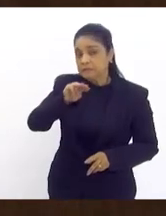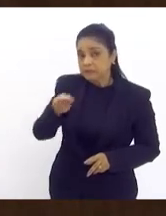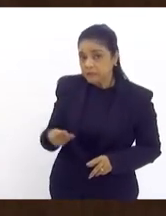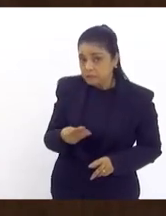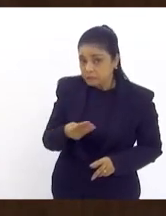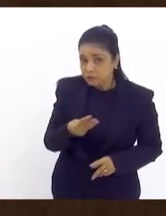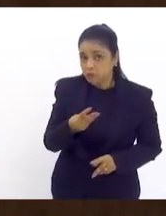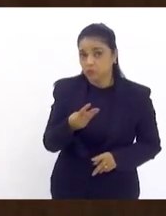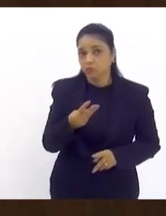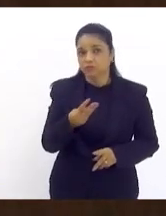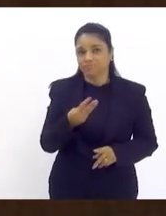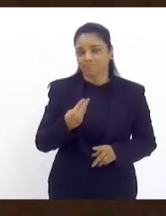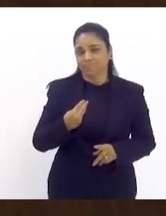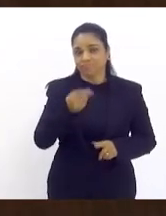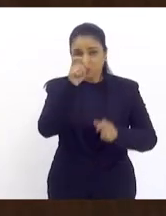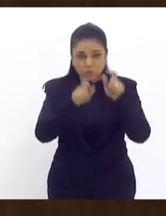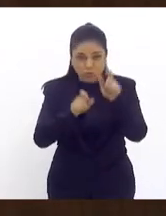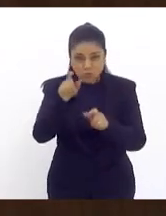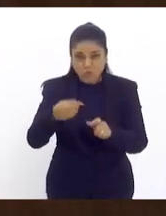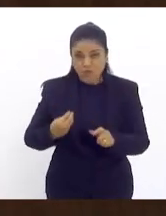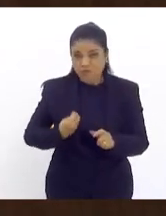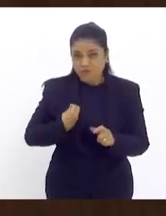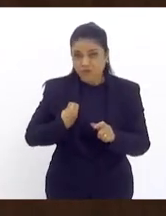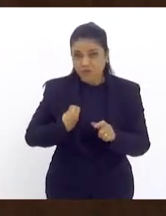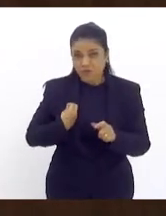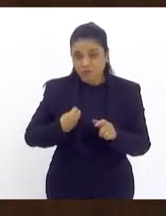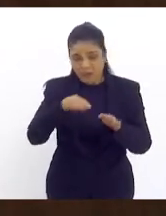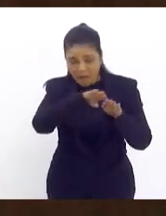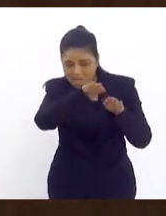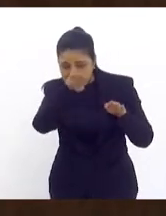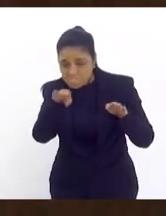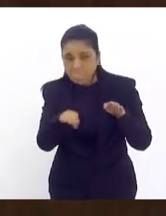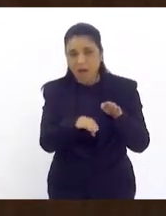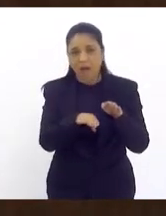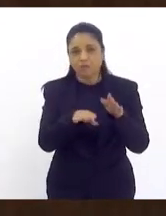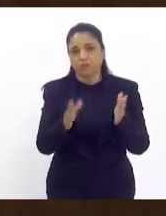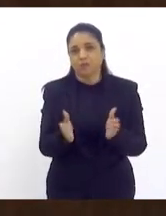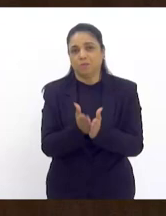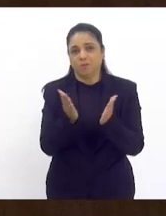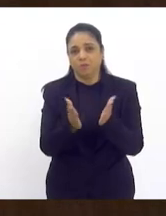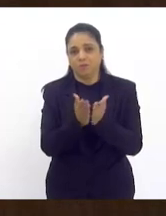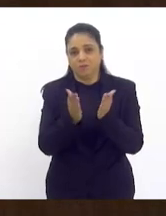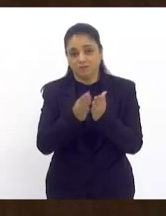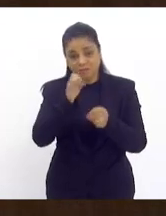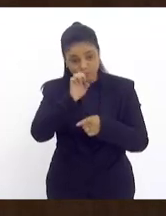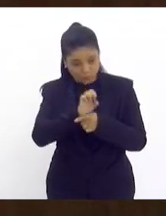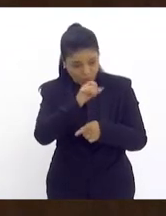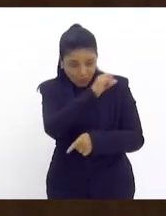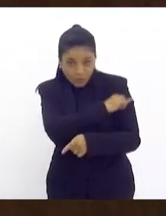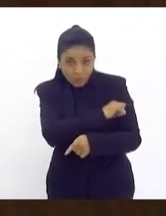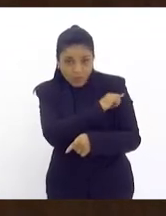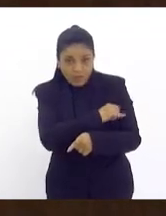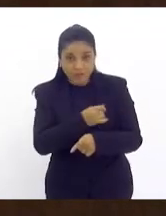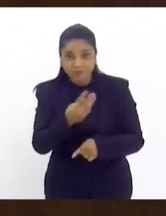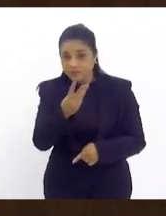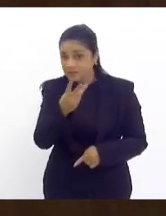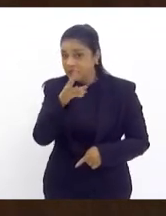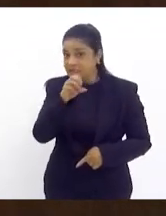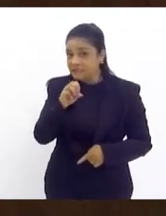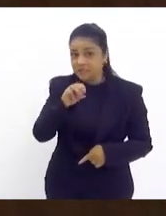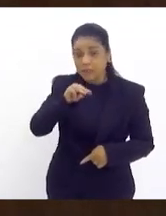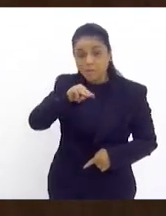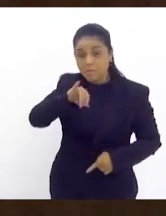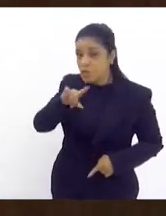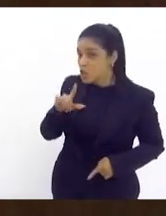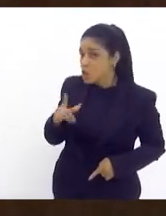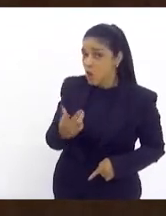vivendo abaixo da linha da miséria aqui no estado do Rio de Janeiro mais de 30 milhões no país